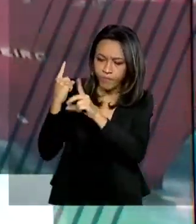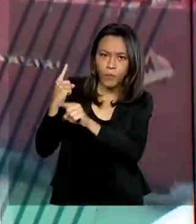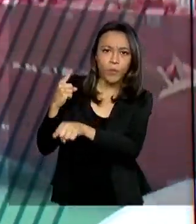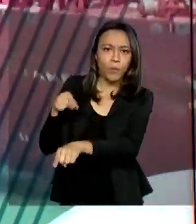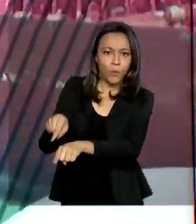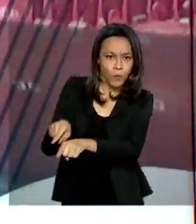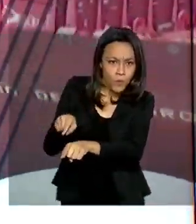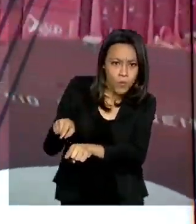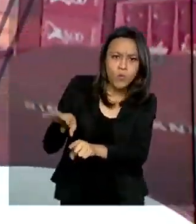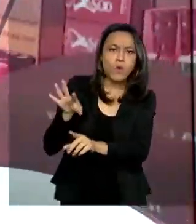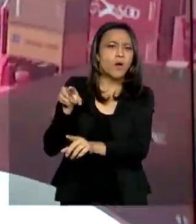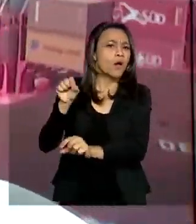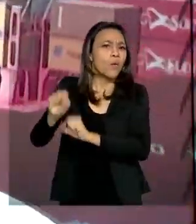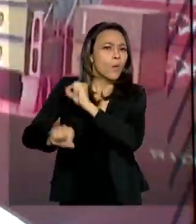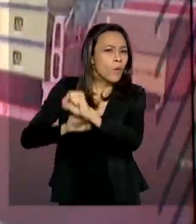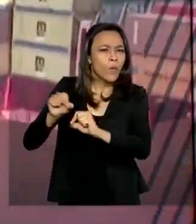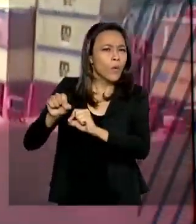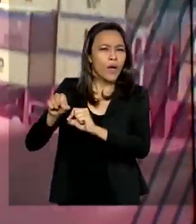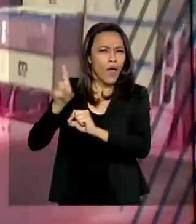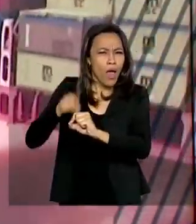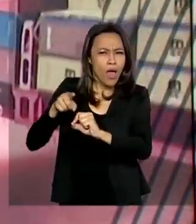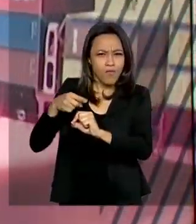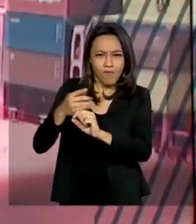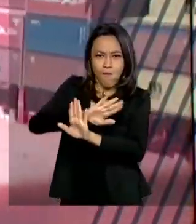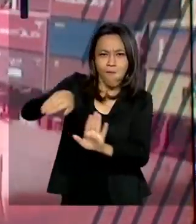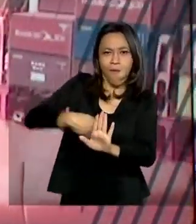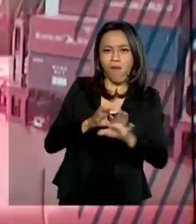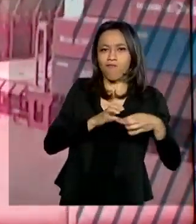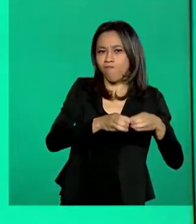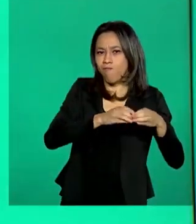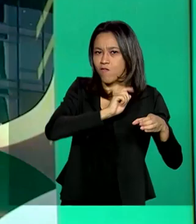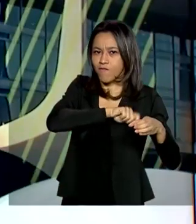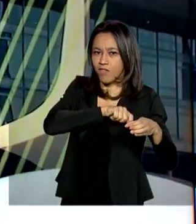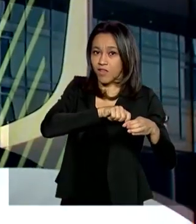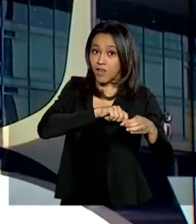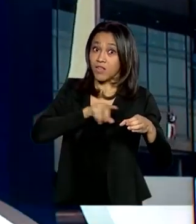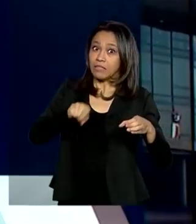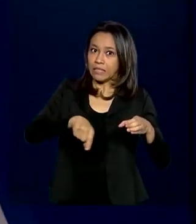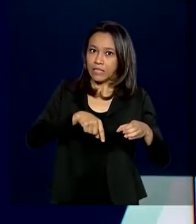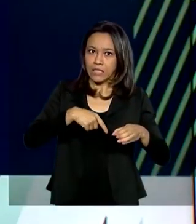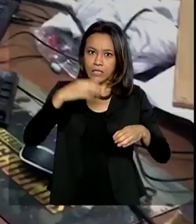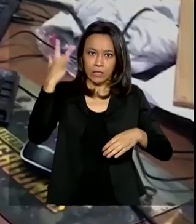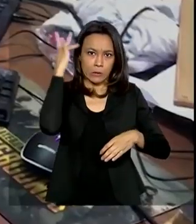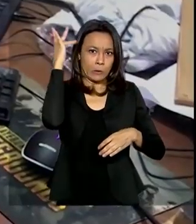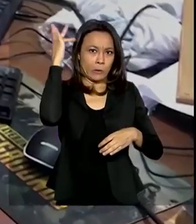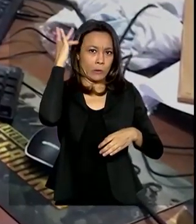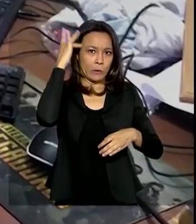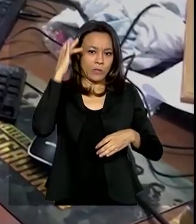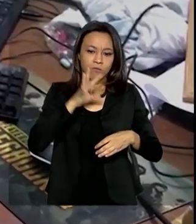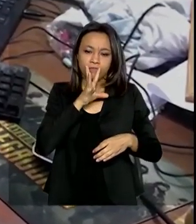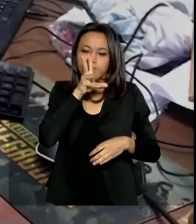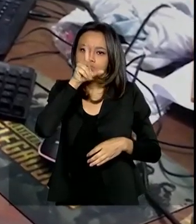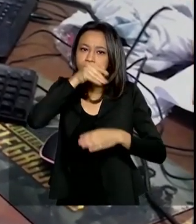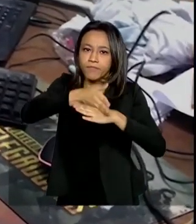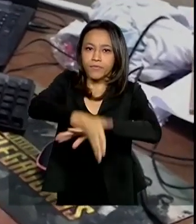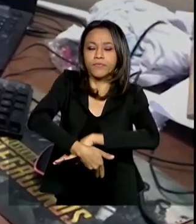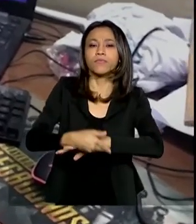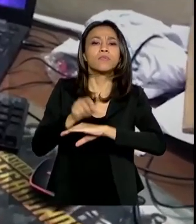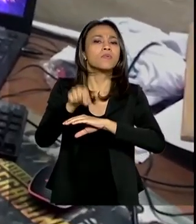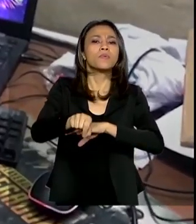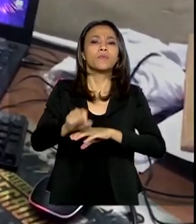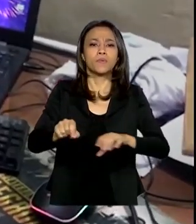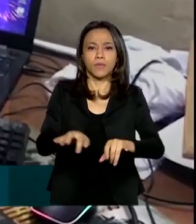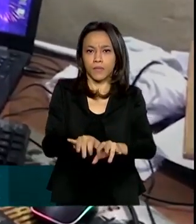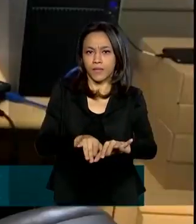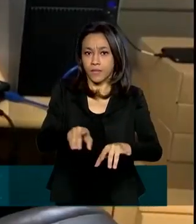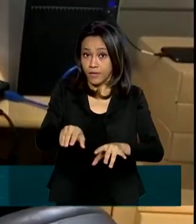Capture the Flag para combater uma organização criminosa hacker especializada na invasão de sistemas informatizados